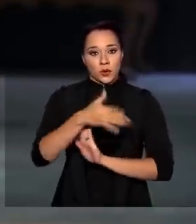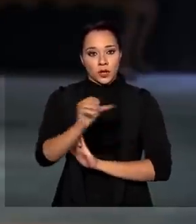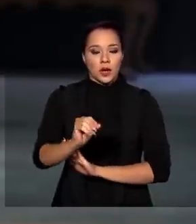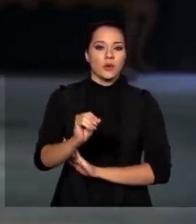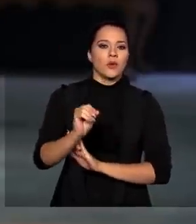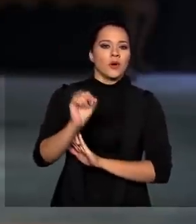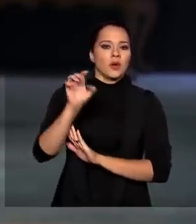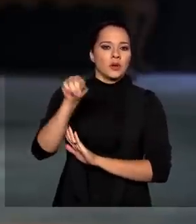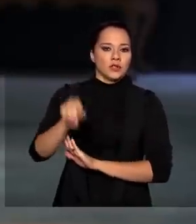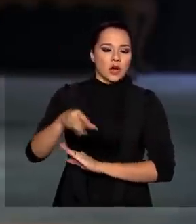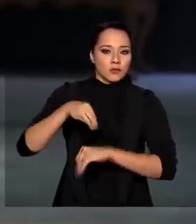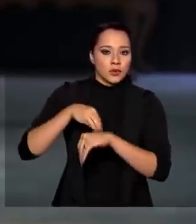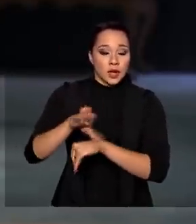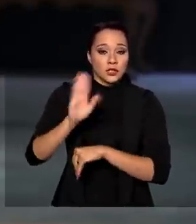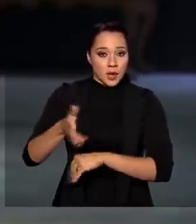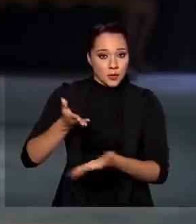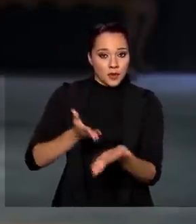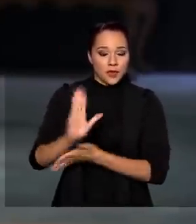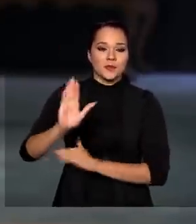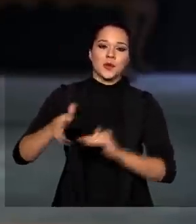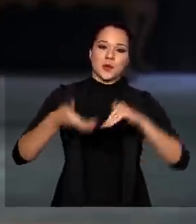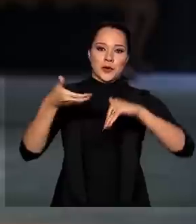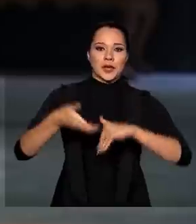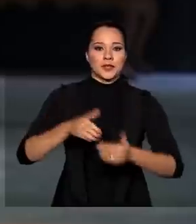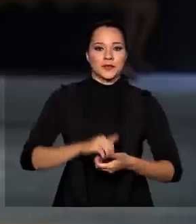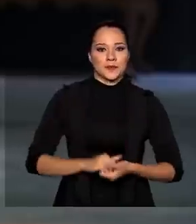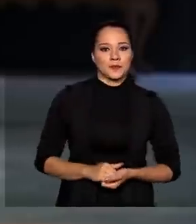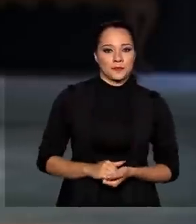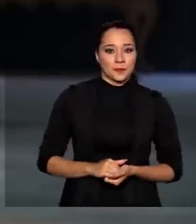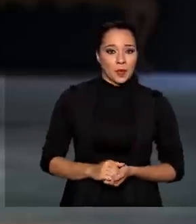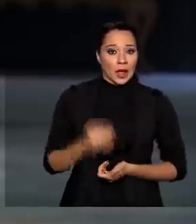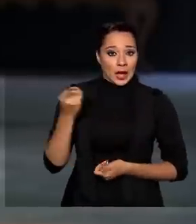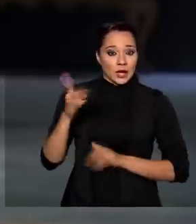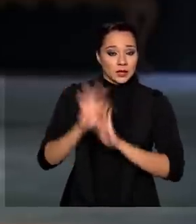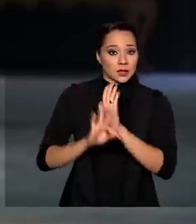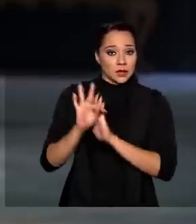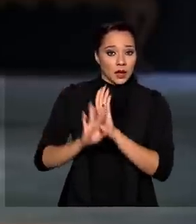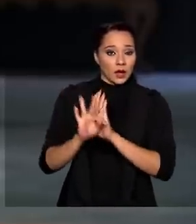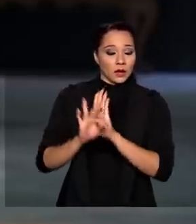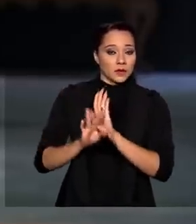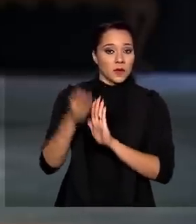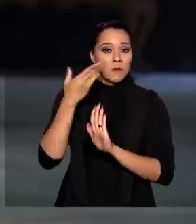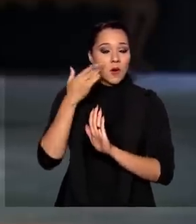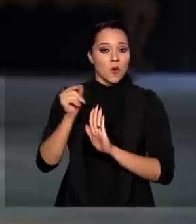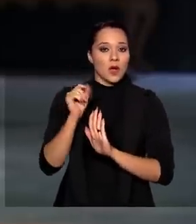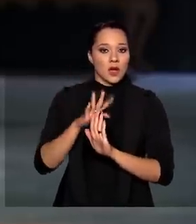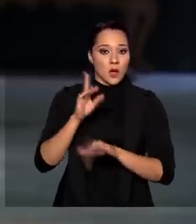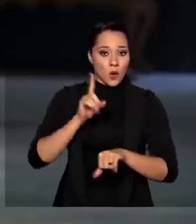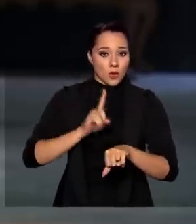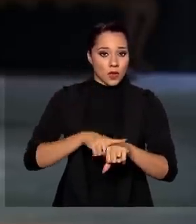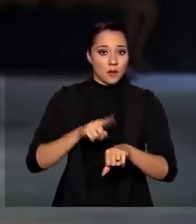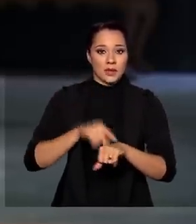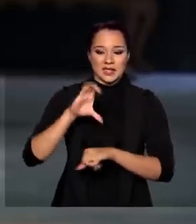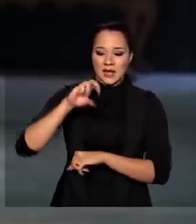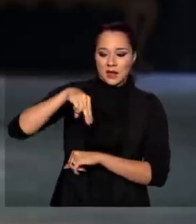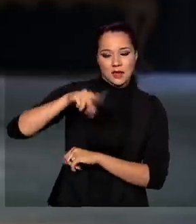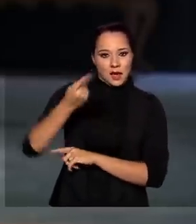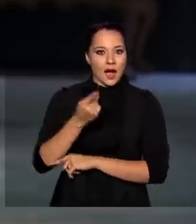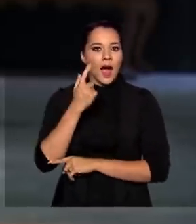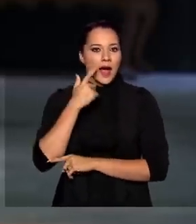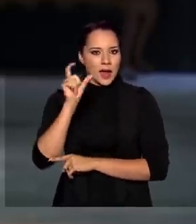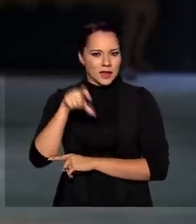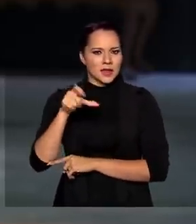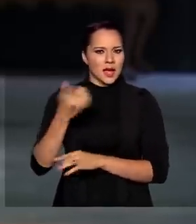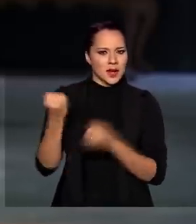extraordinária, e já foi aprovado pelo Congresso Nacional. Segundo esse texto, a validade máxima da CNH, a